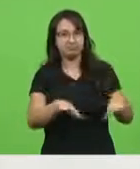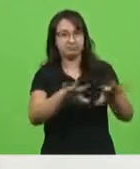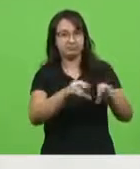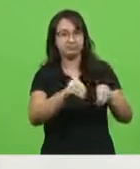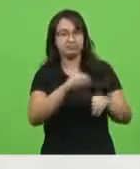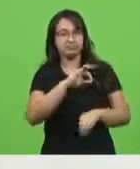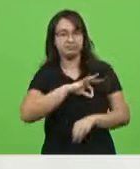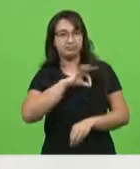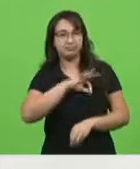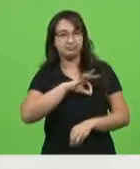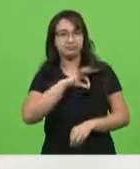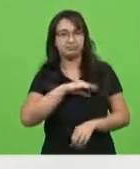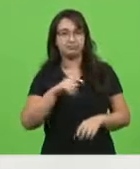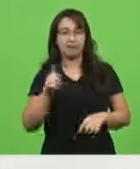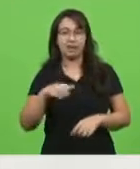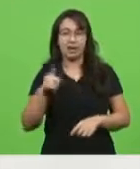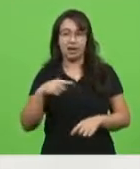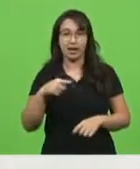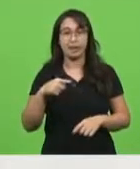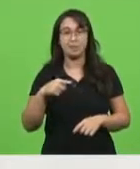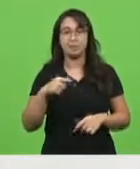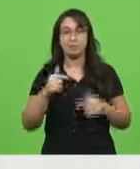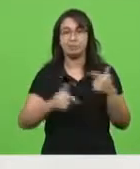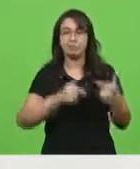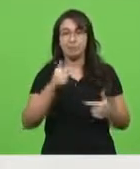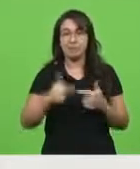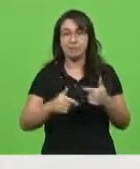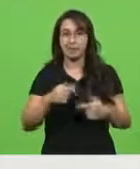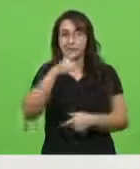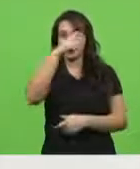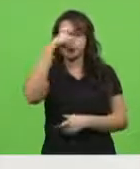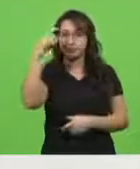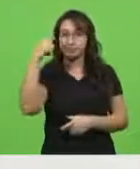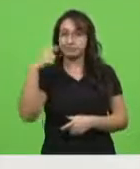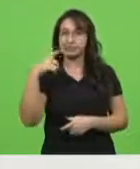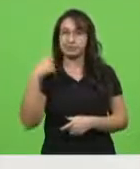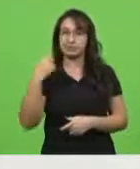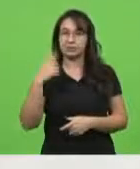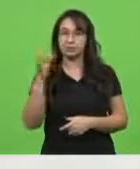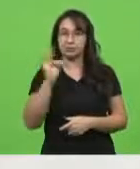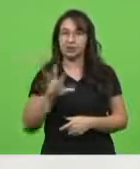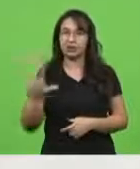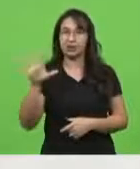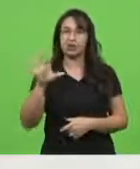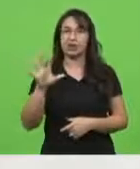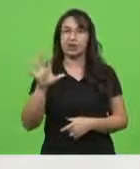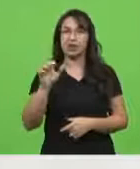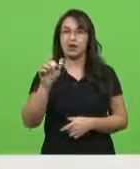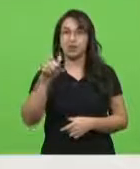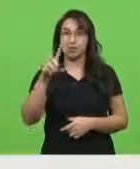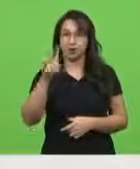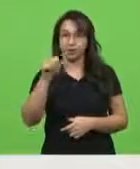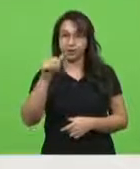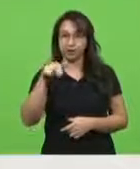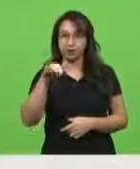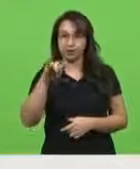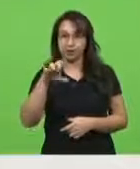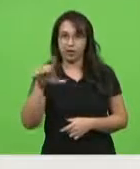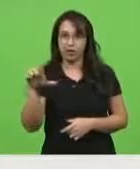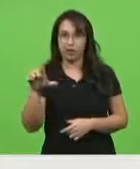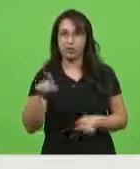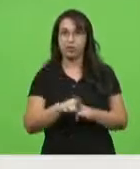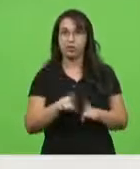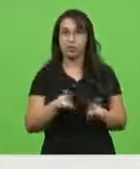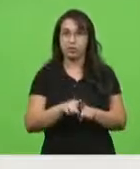decorrência do trabalho árduo de deputados federais, como o nosso deputado Daniel Freitas, como o nosso deputado General